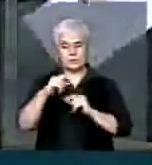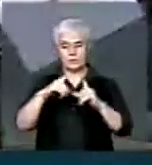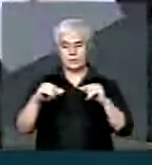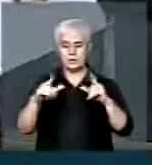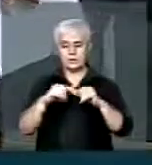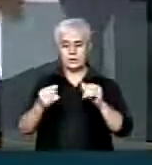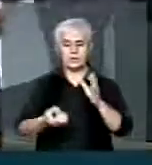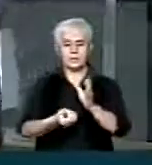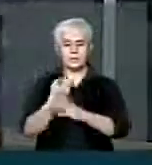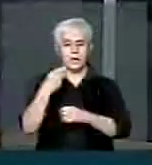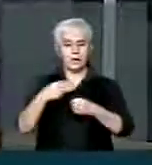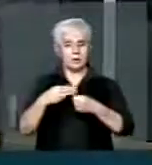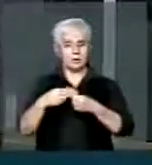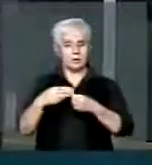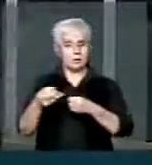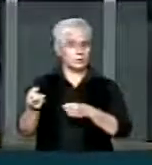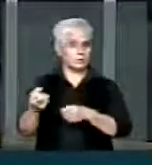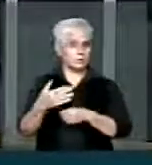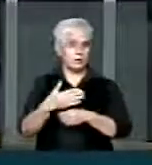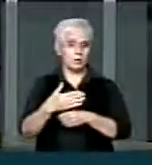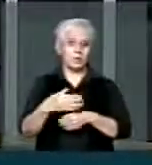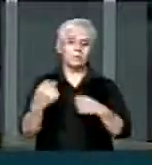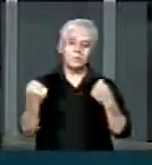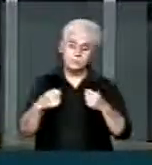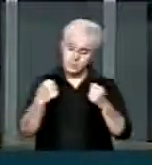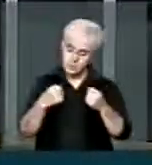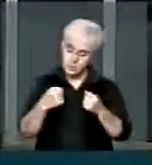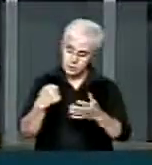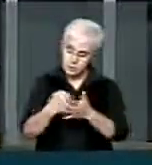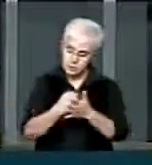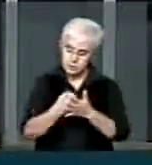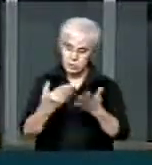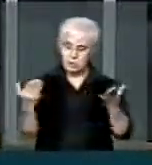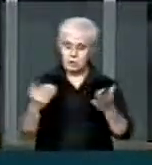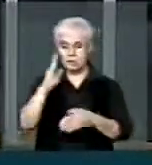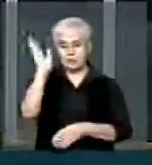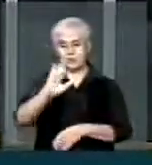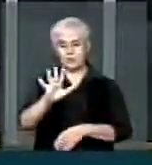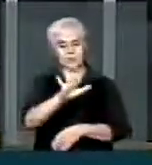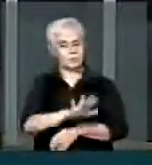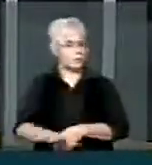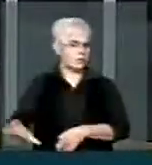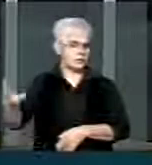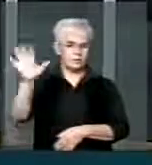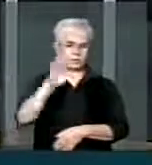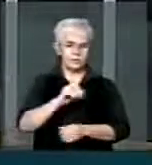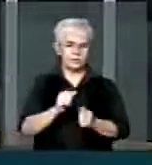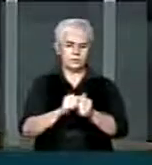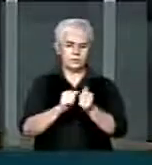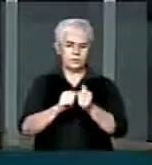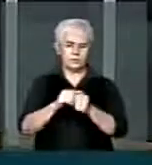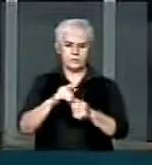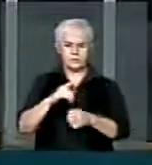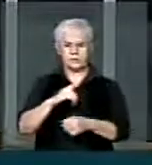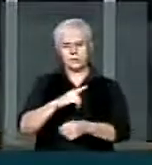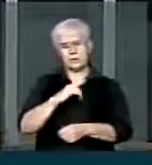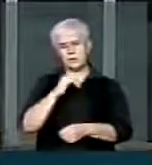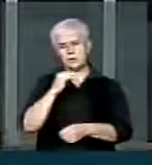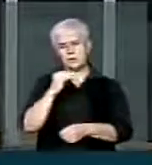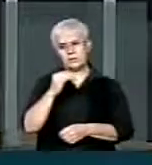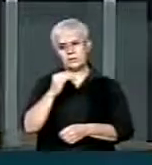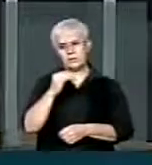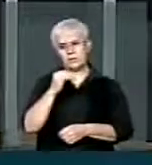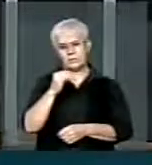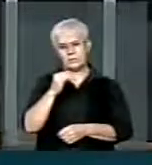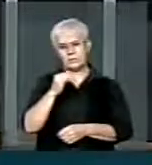criação de novos municípios. Nesse instante, a gente tem o Brasil inteiro, lá em Dormentos, por exemplo, a gente tem a Cláudia